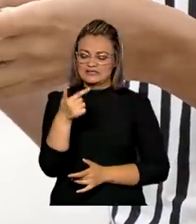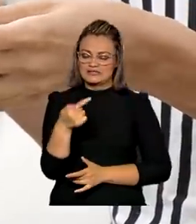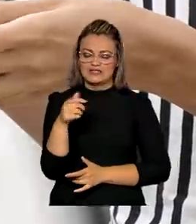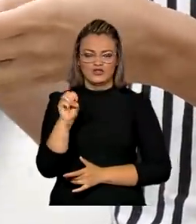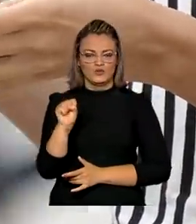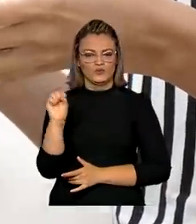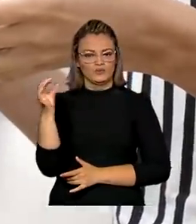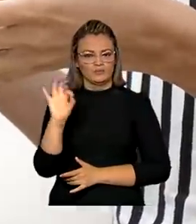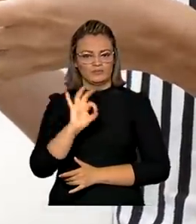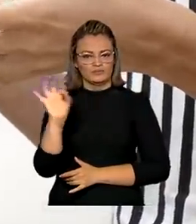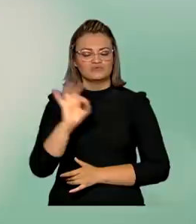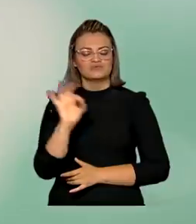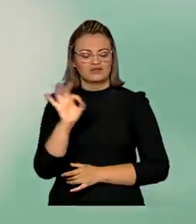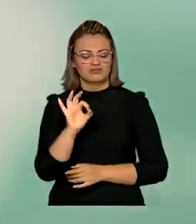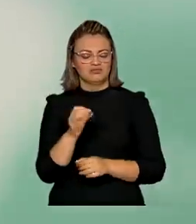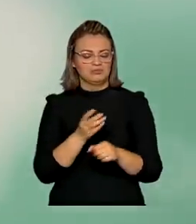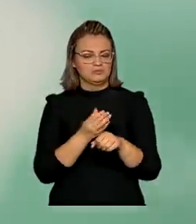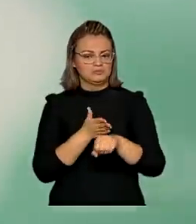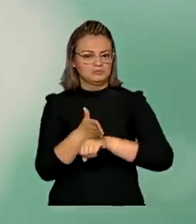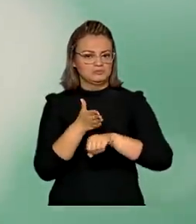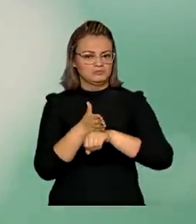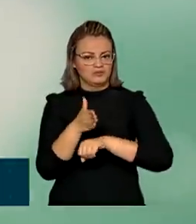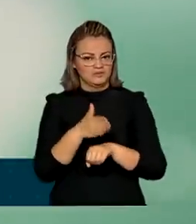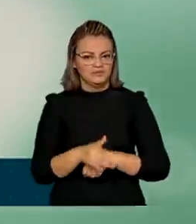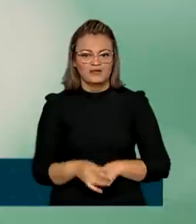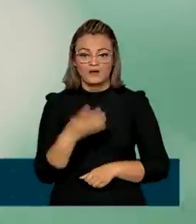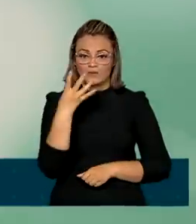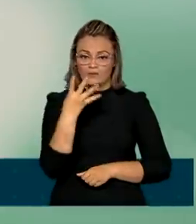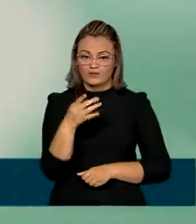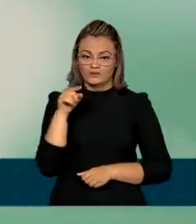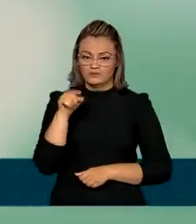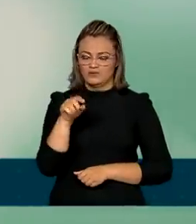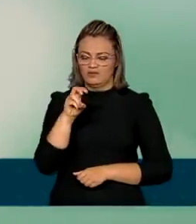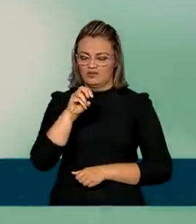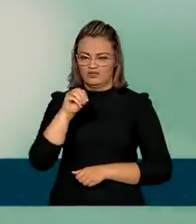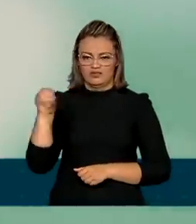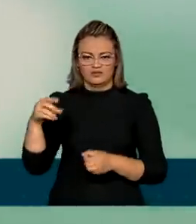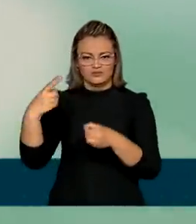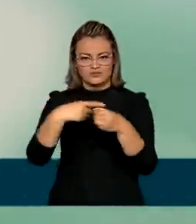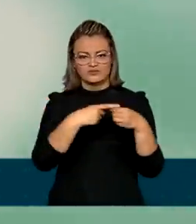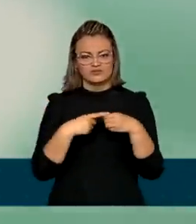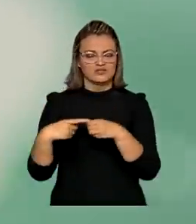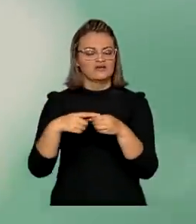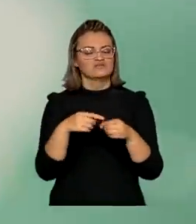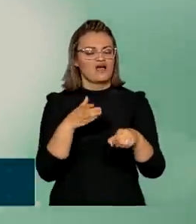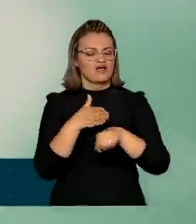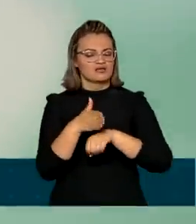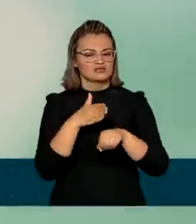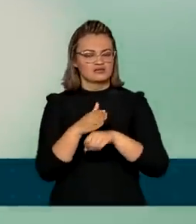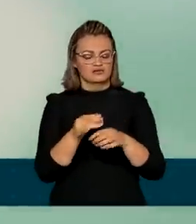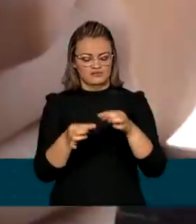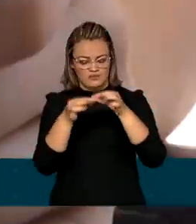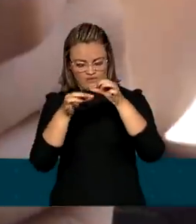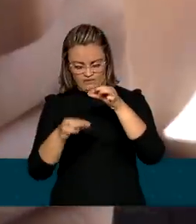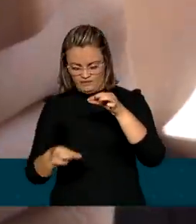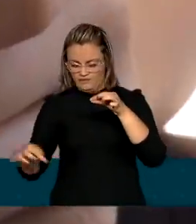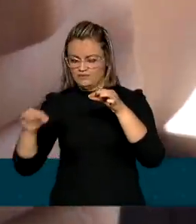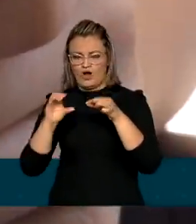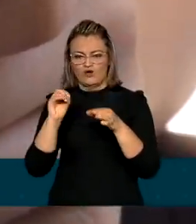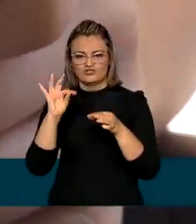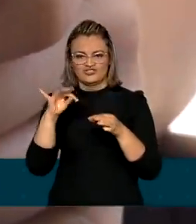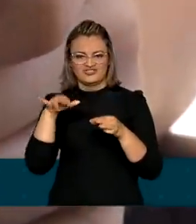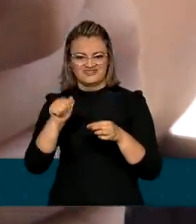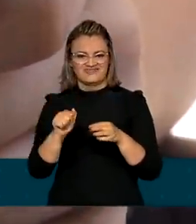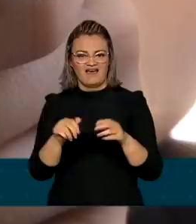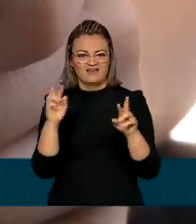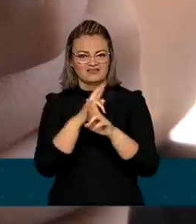da população online. Mais de 4.500 municípios estão conectados por fibra ótica às redes